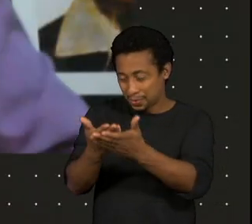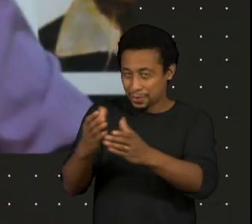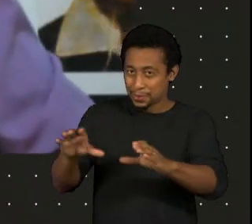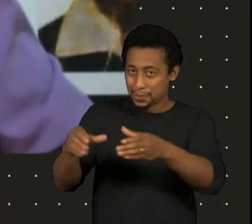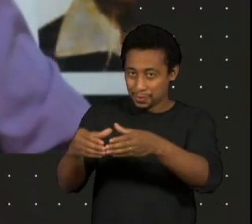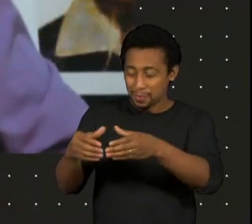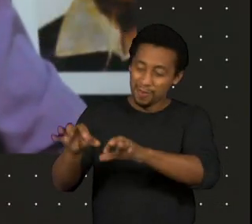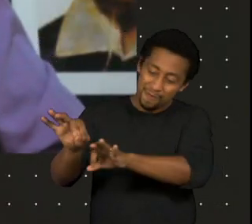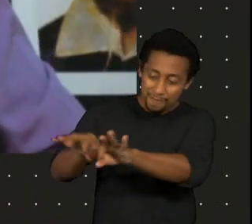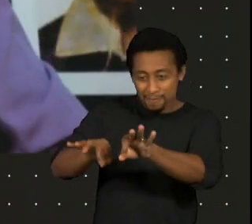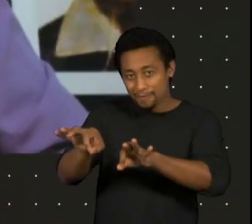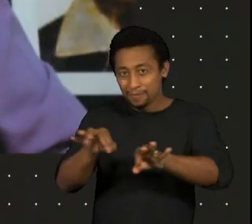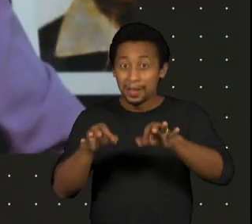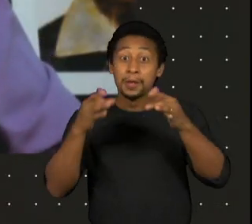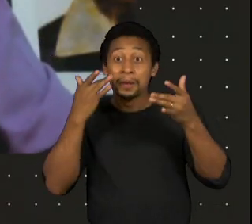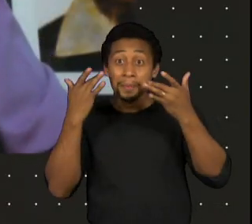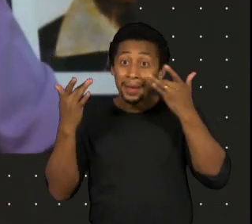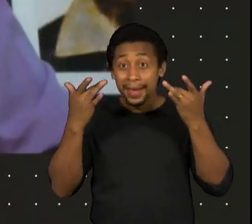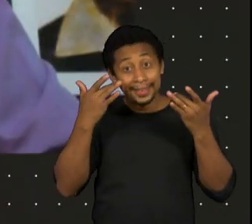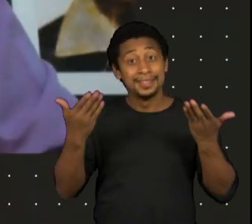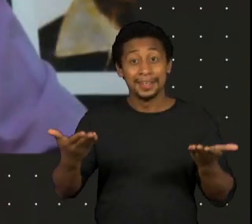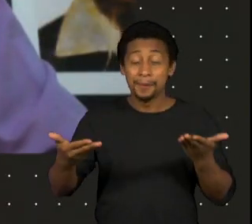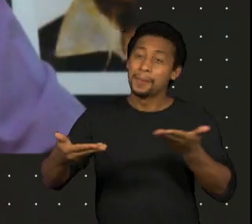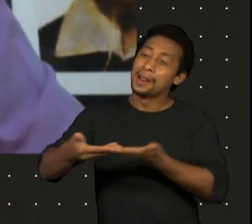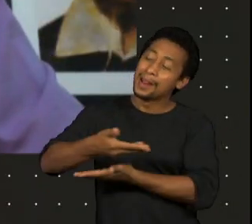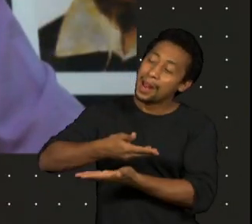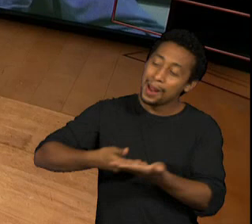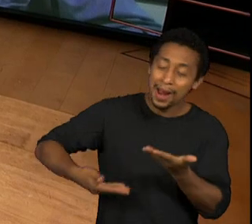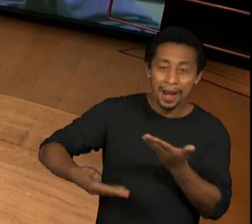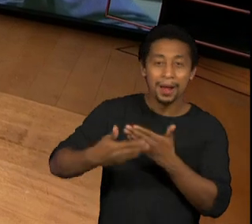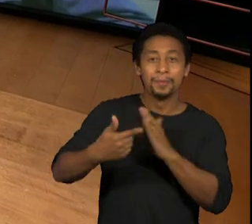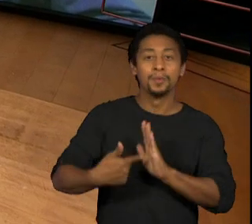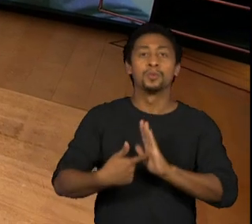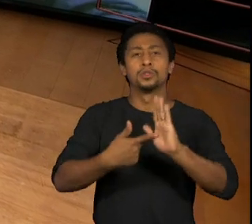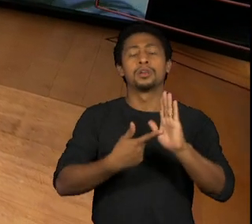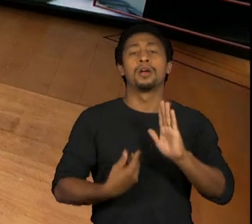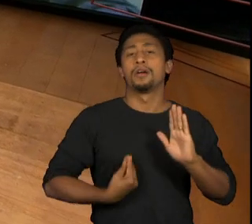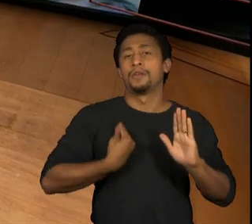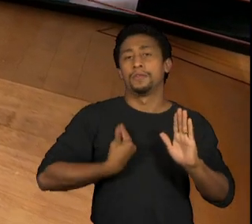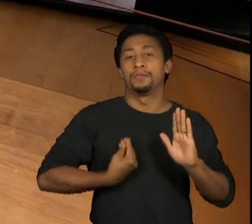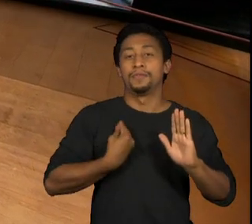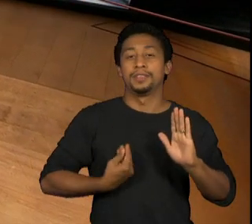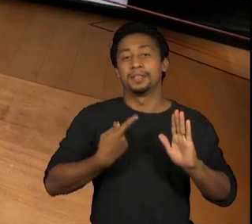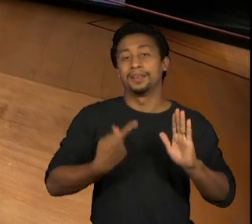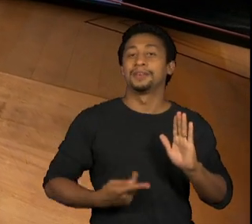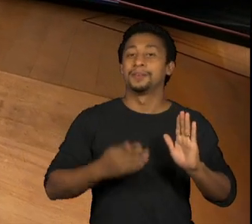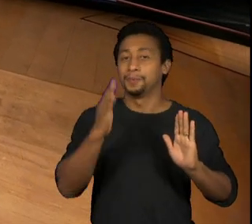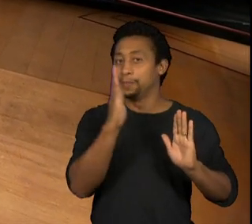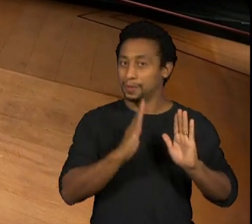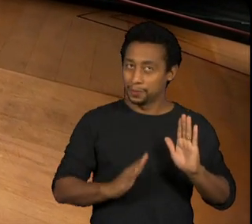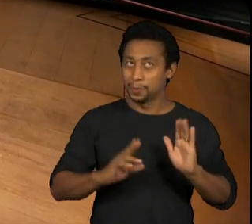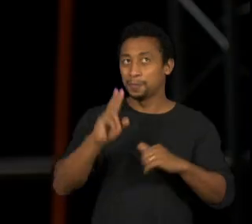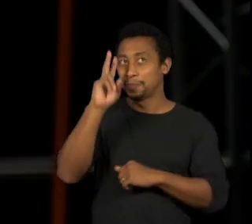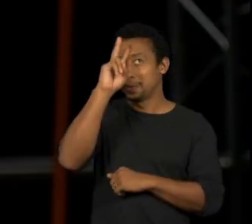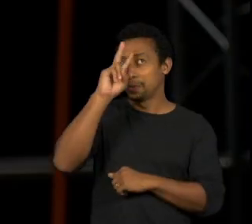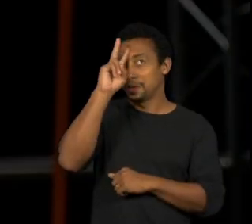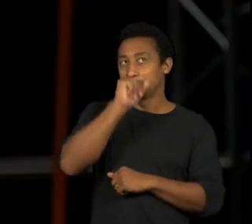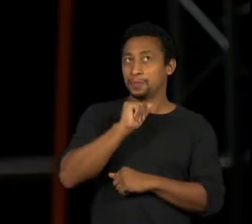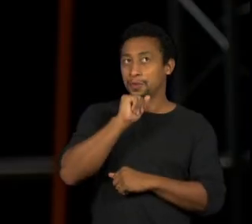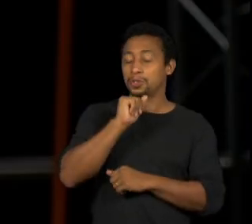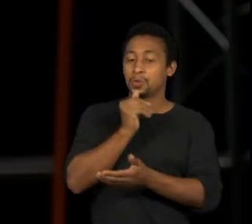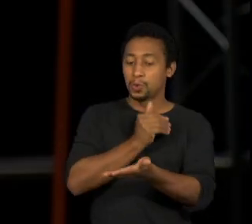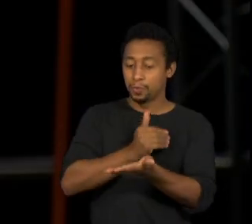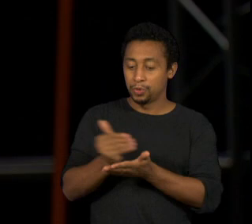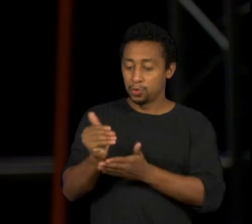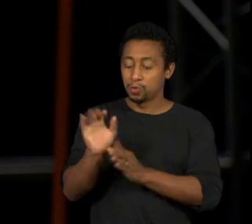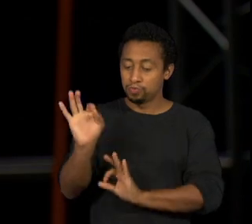instigantes para a gente discutir a realidade brasileira. E eu me lembro que a gente começou fazendo um grupo de... A gente